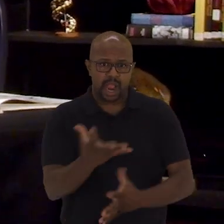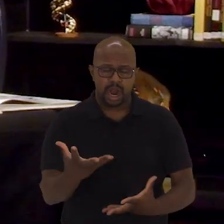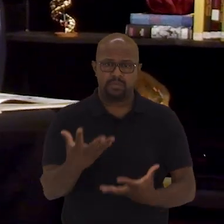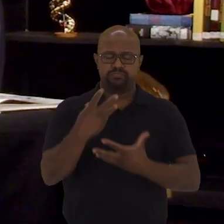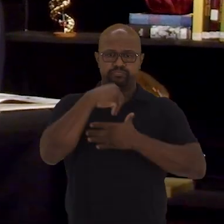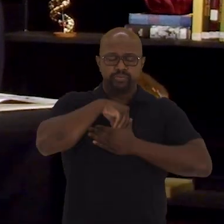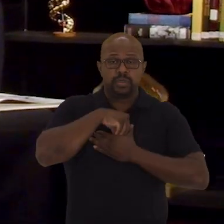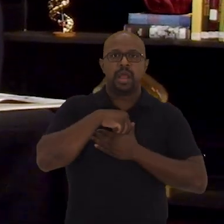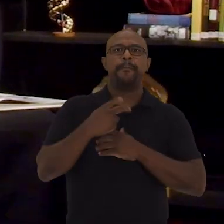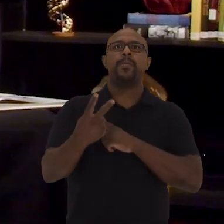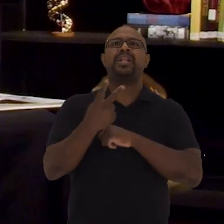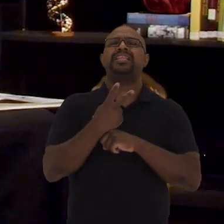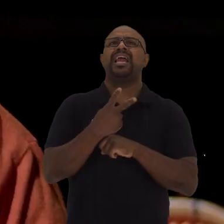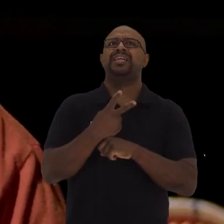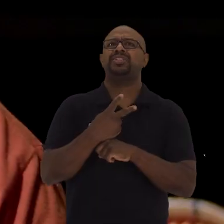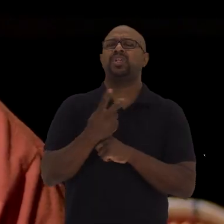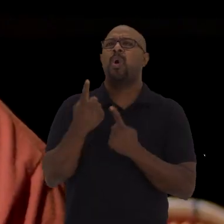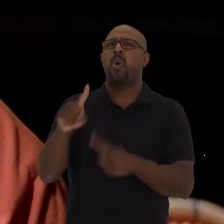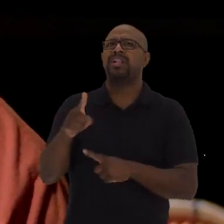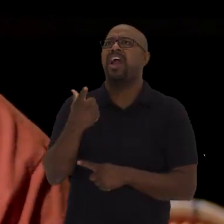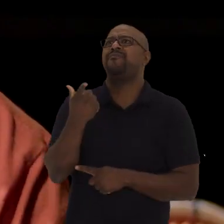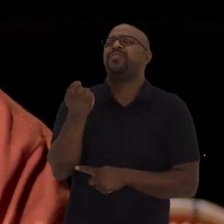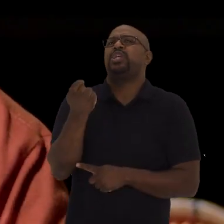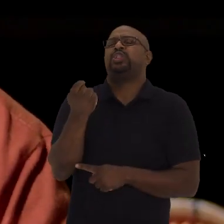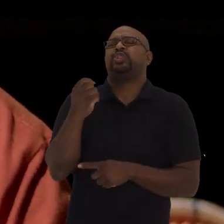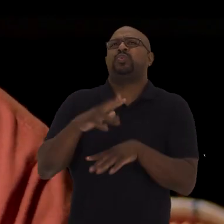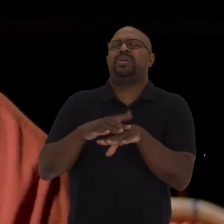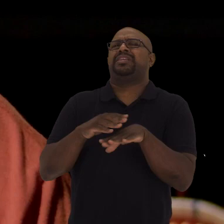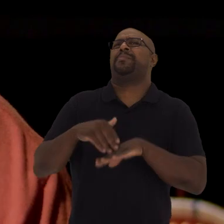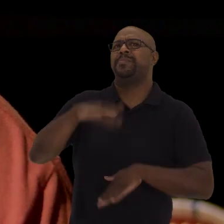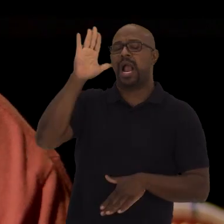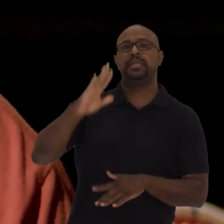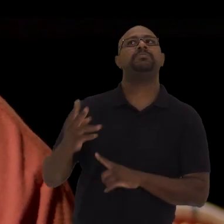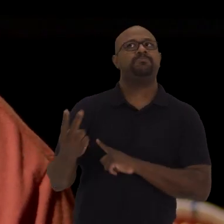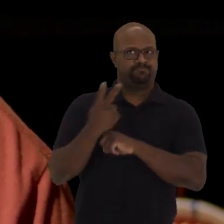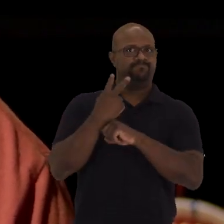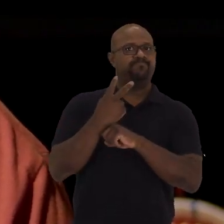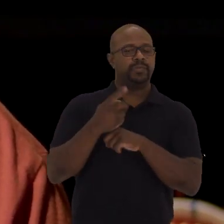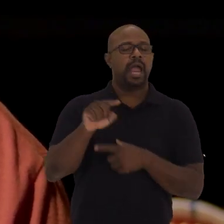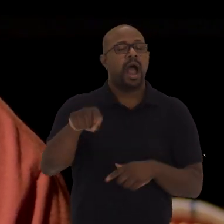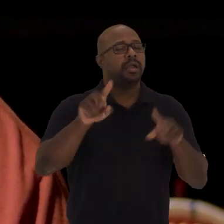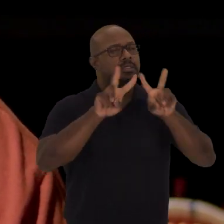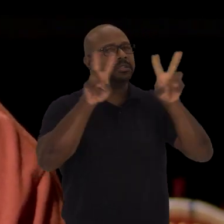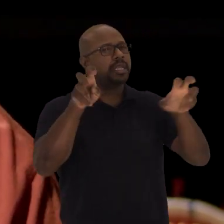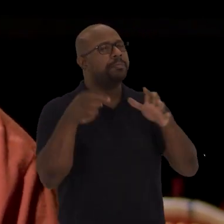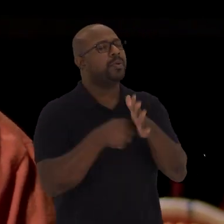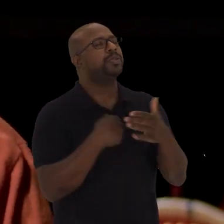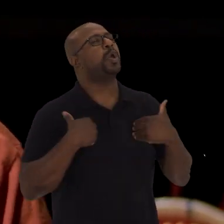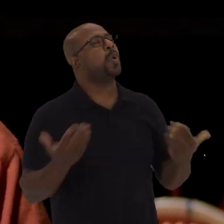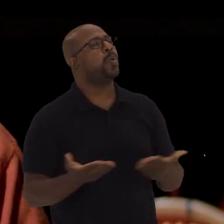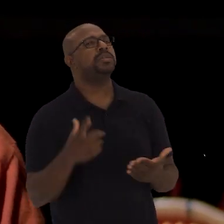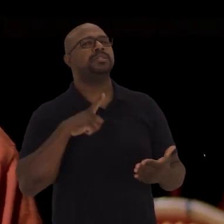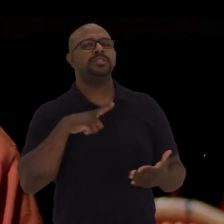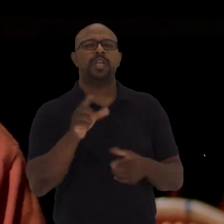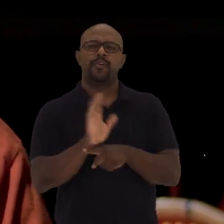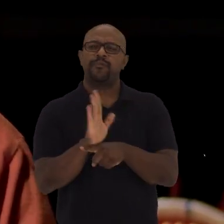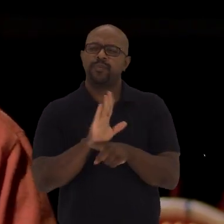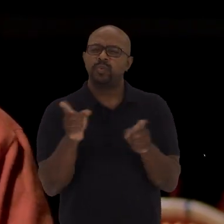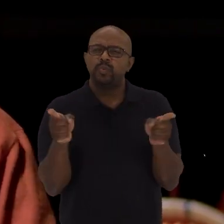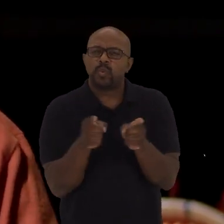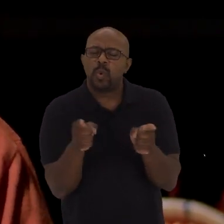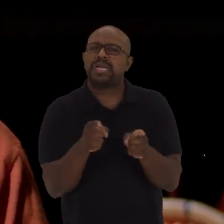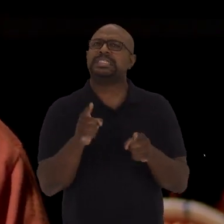mais de 20 doenças Aliás, esse tema da pergunta de hoje Me lembrou que a gente tem um curta Muito legal